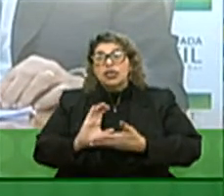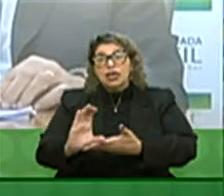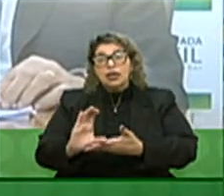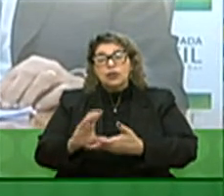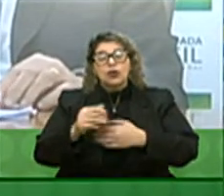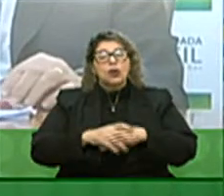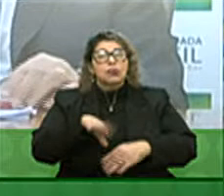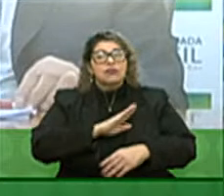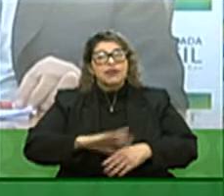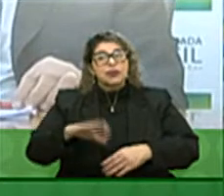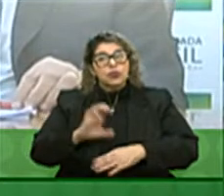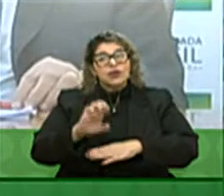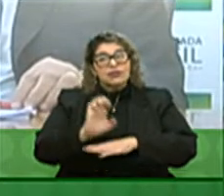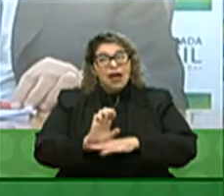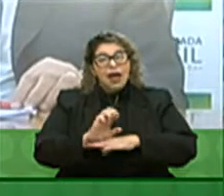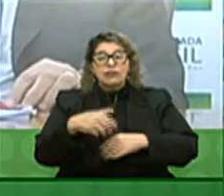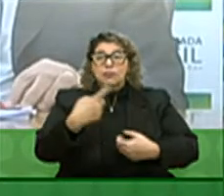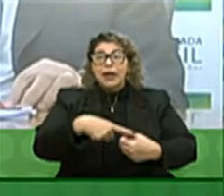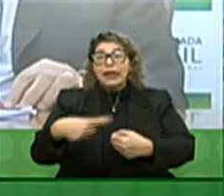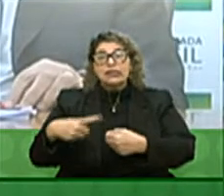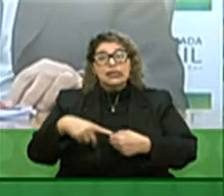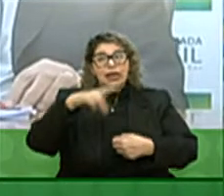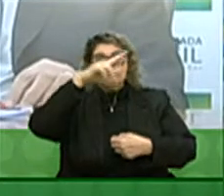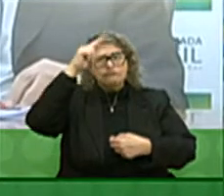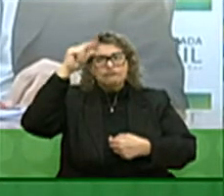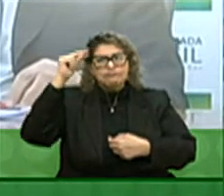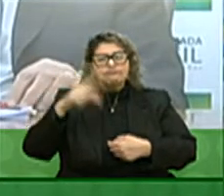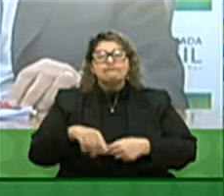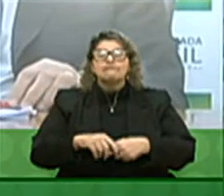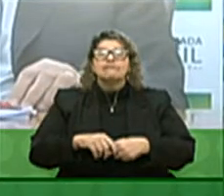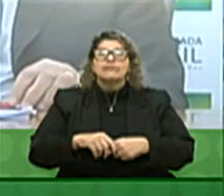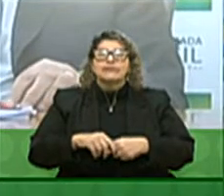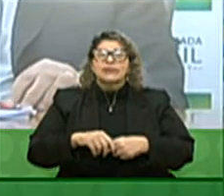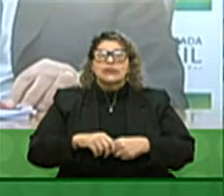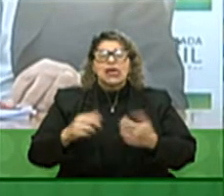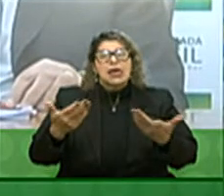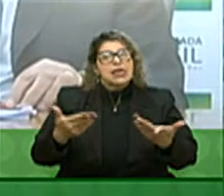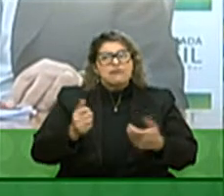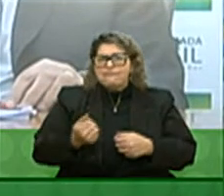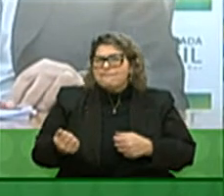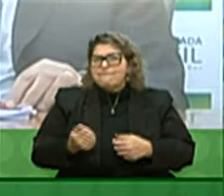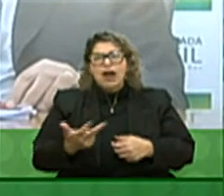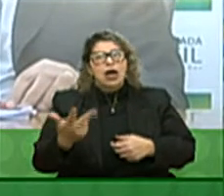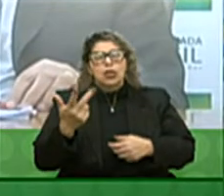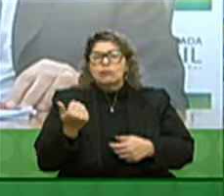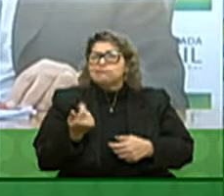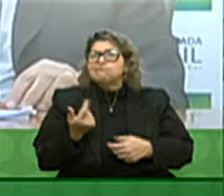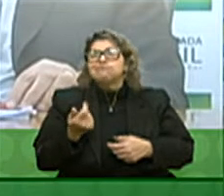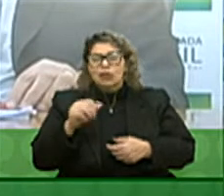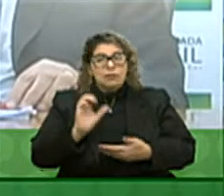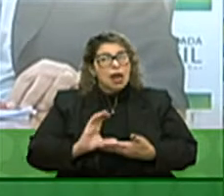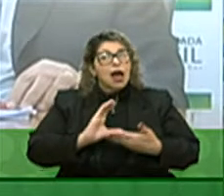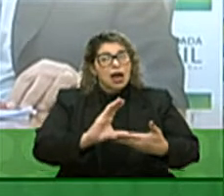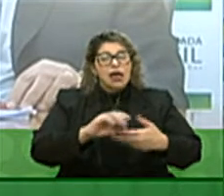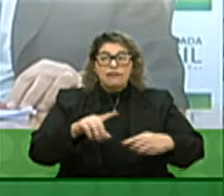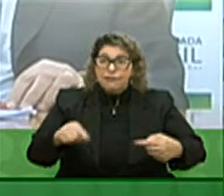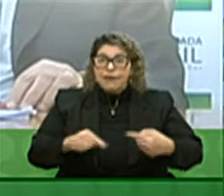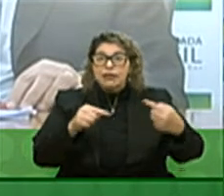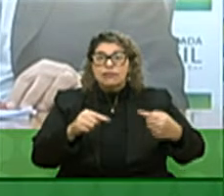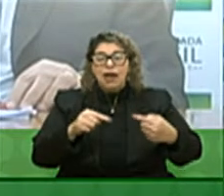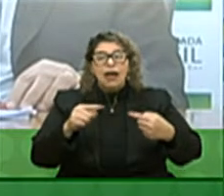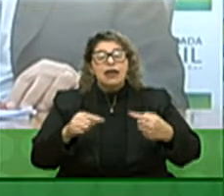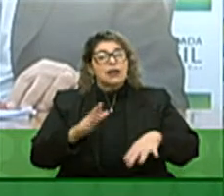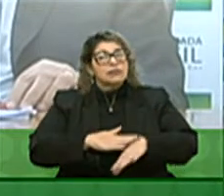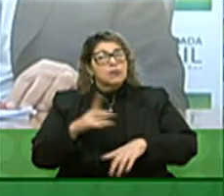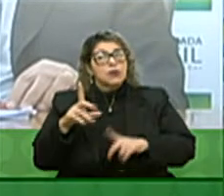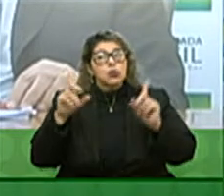governo do estado e também para os municípios que foram em valores expressivos para esse enfrentamento e também